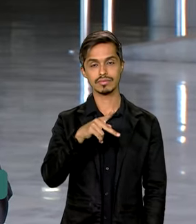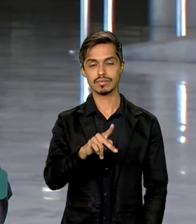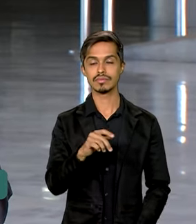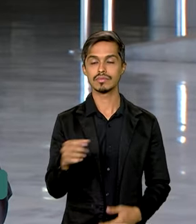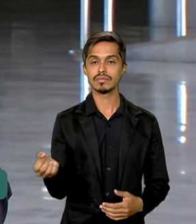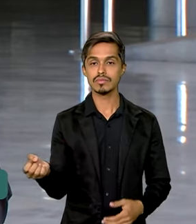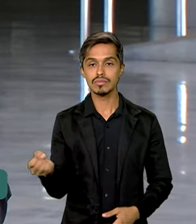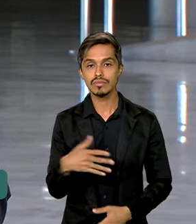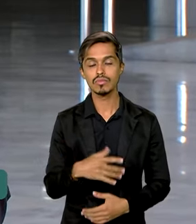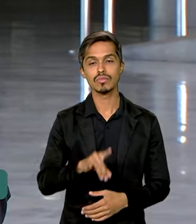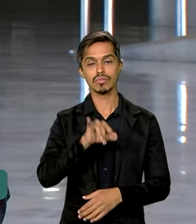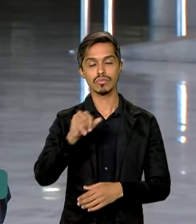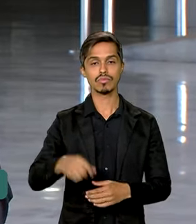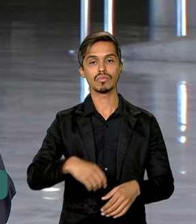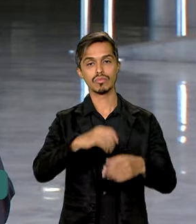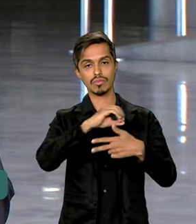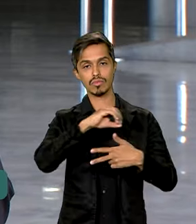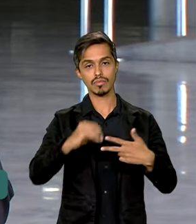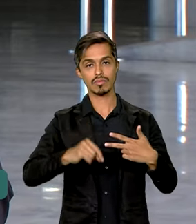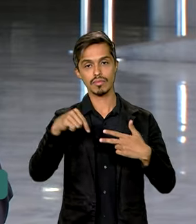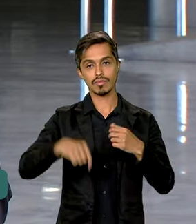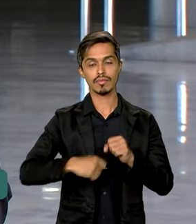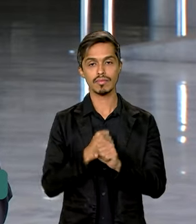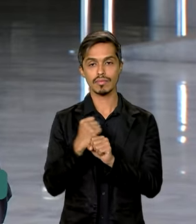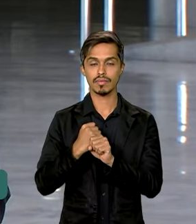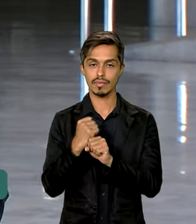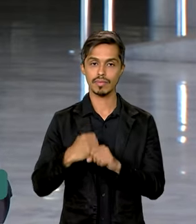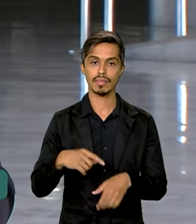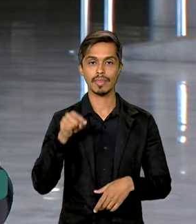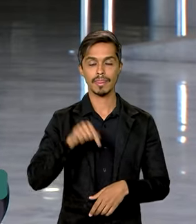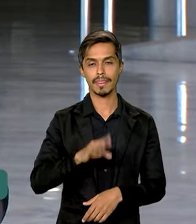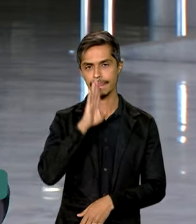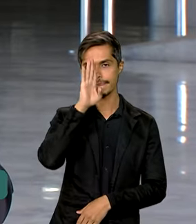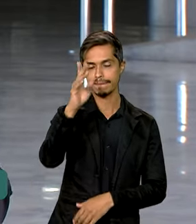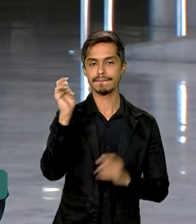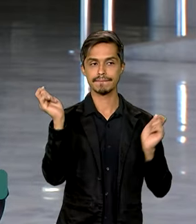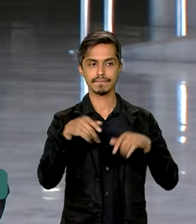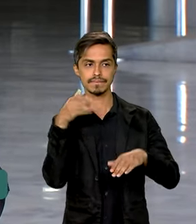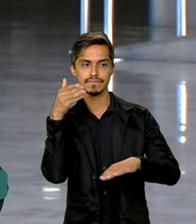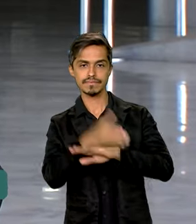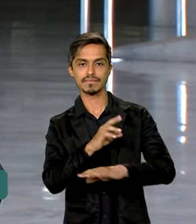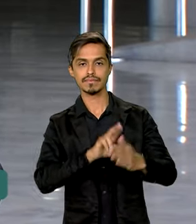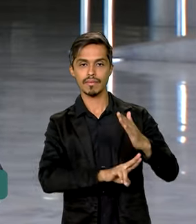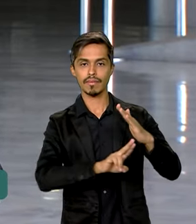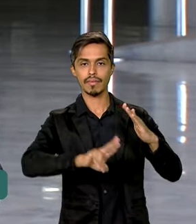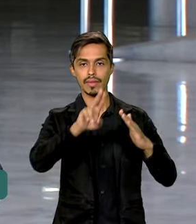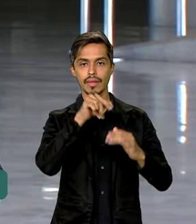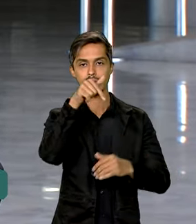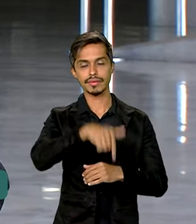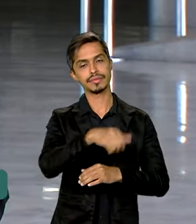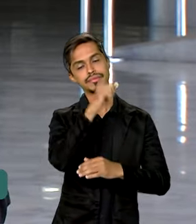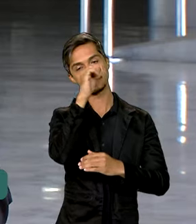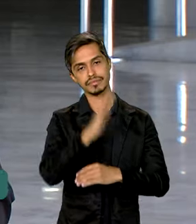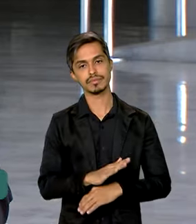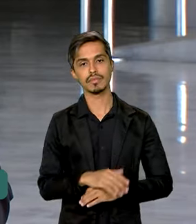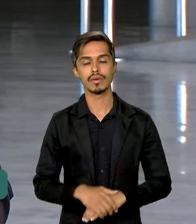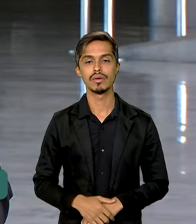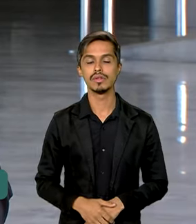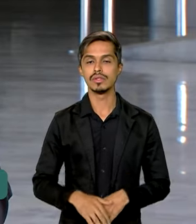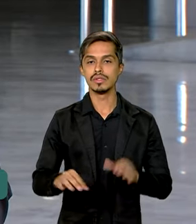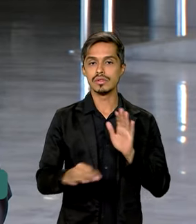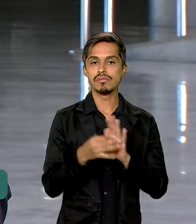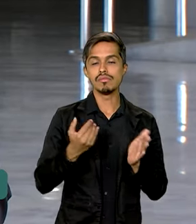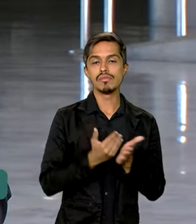as novas datas do Enem deste ano. Esta que é a principal porta de entrada para o ensino superior aqui no Brasil. As inscrições